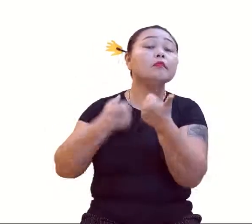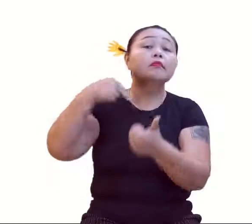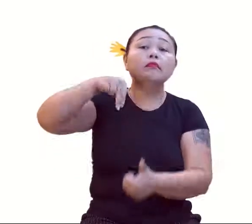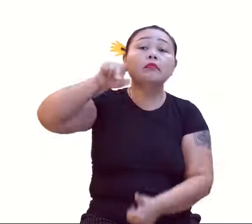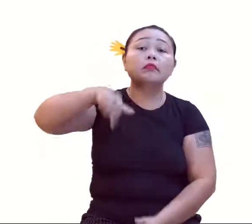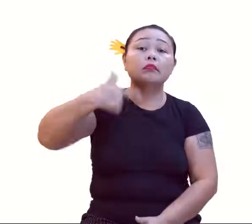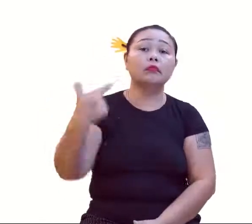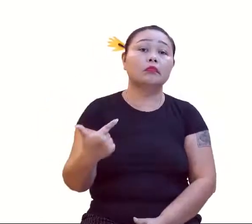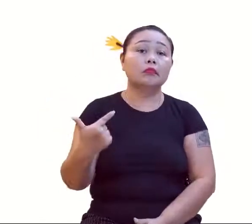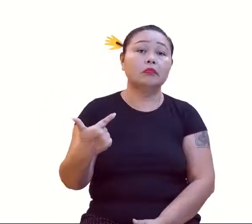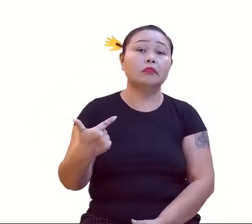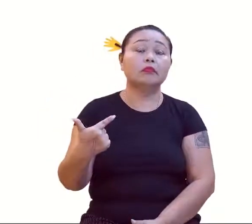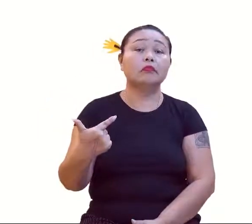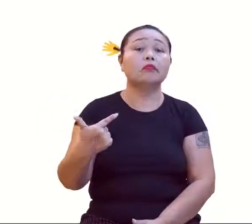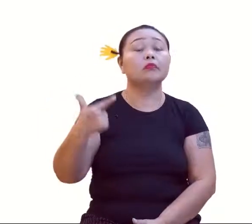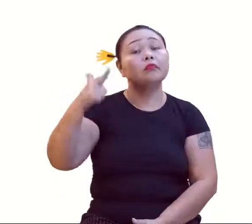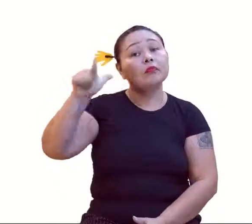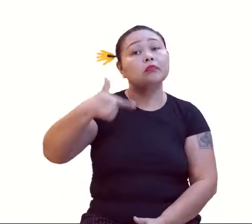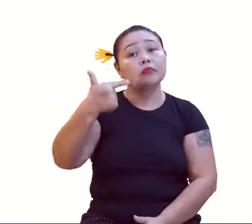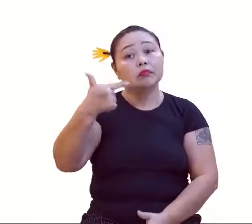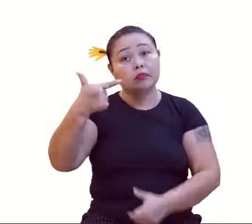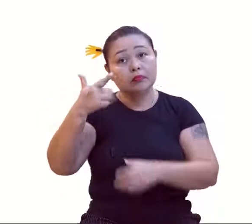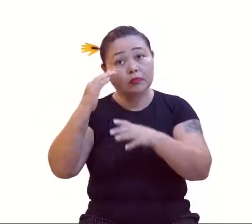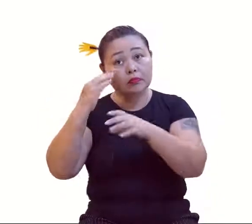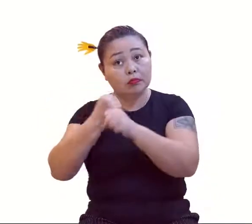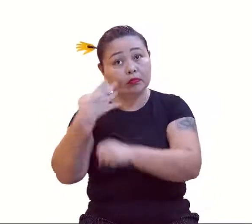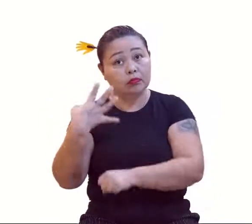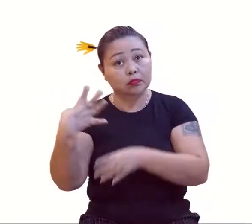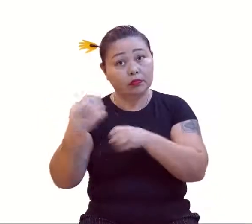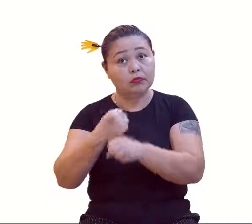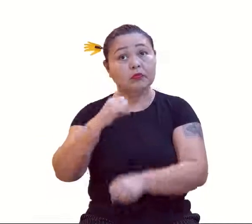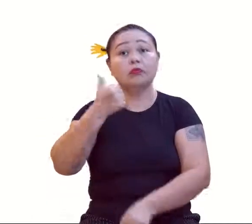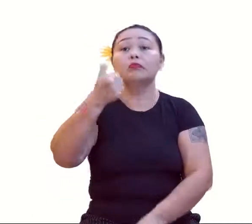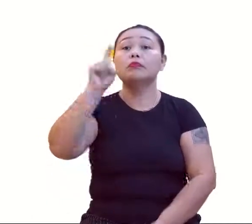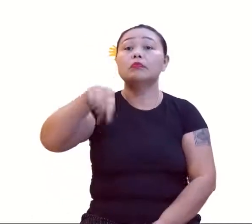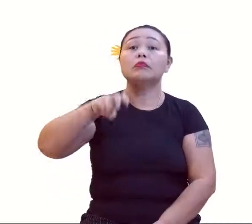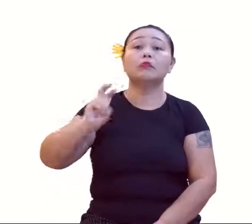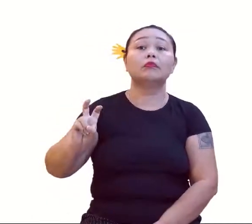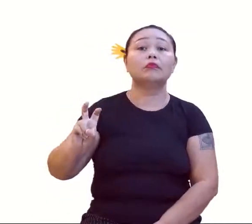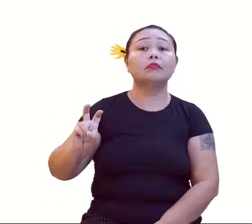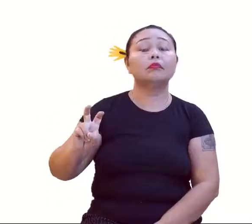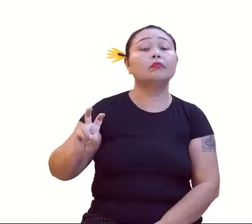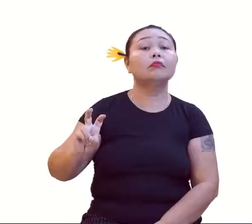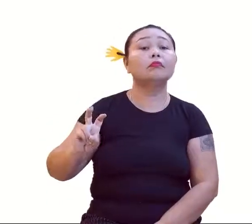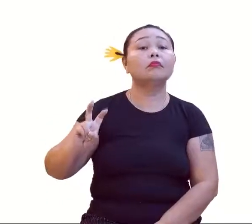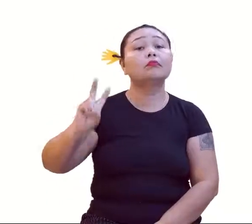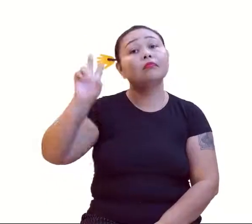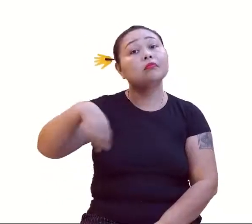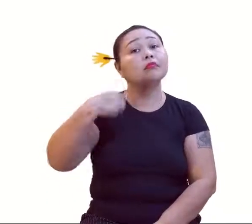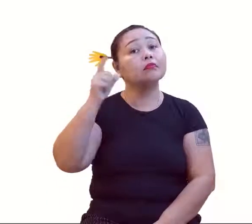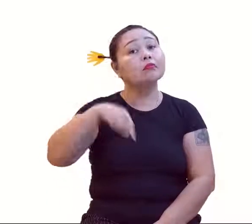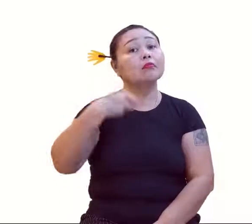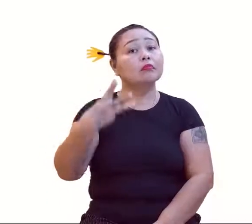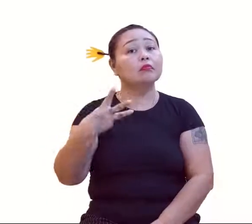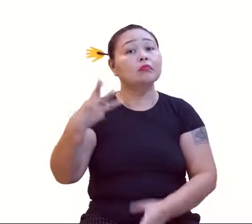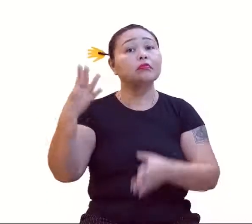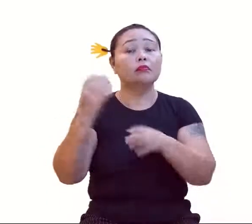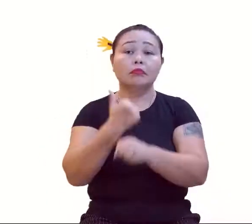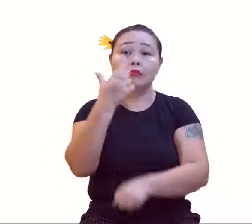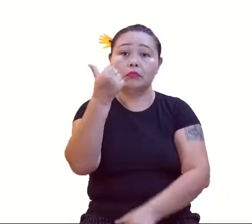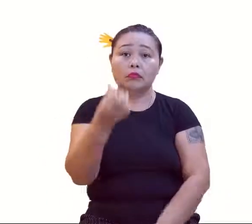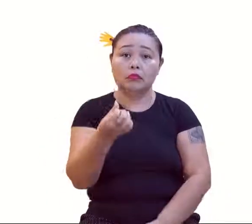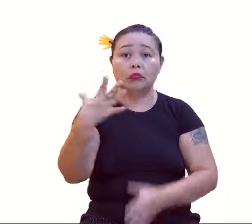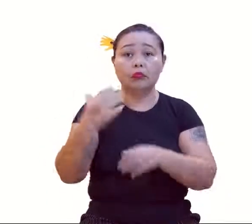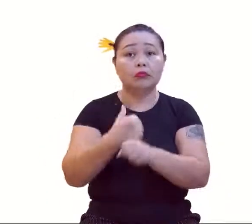for 2? 2 vezes 2? 4 mais 1? 5. Olha aí. n igual a 3? 2 vezes 3? 6.